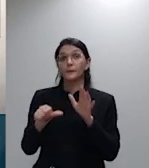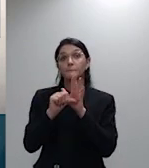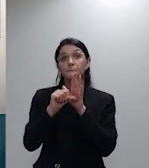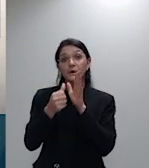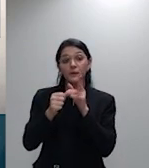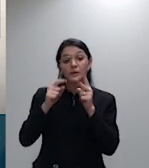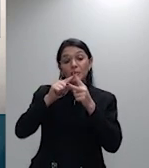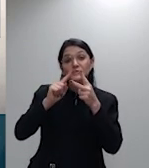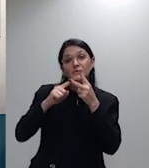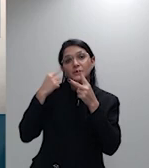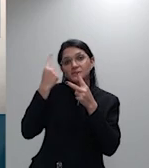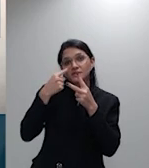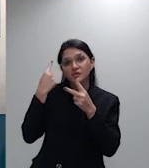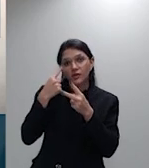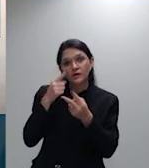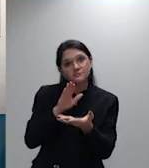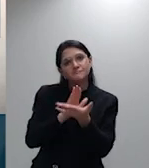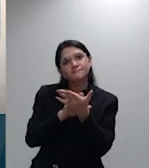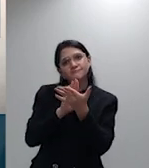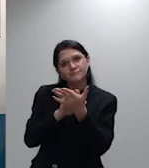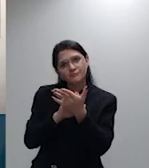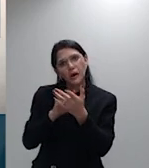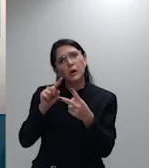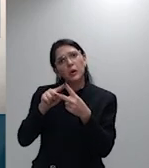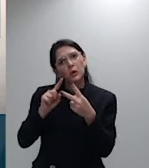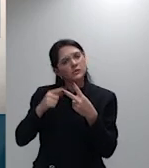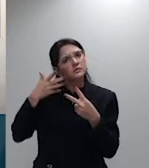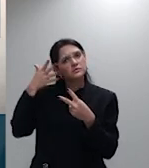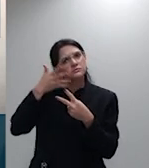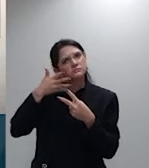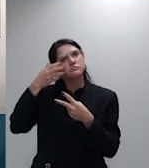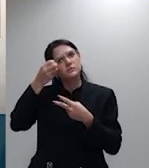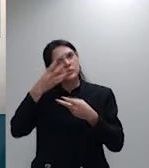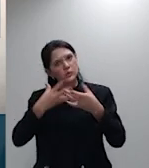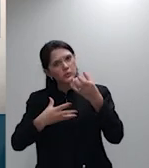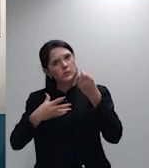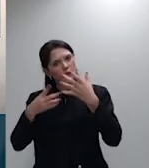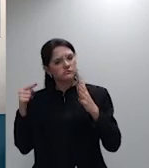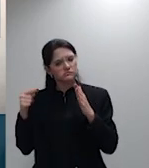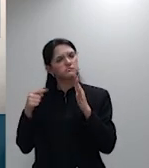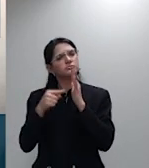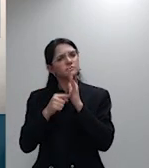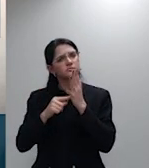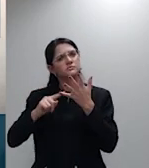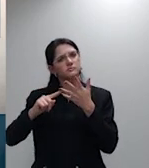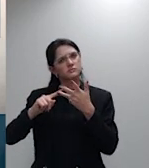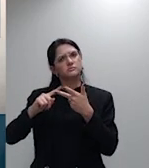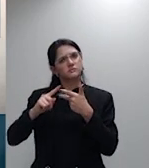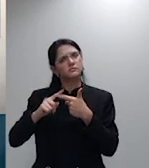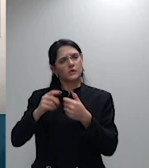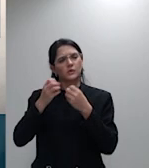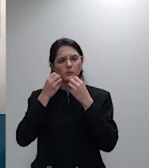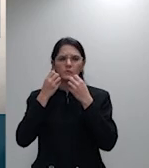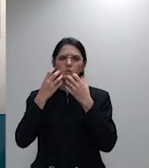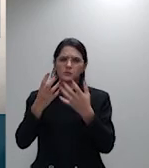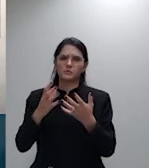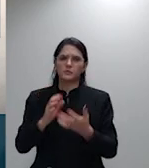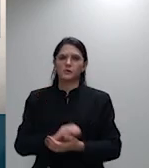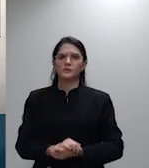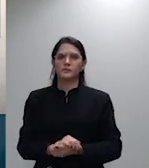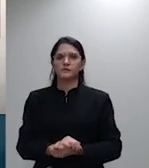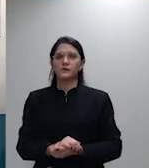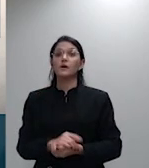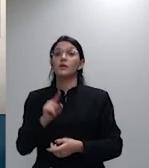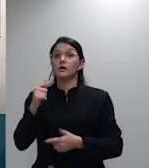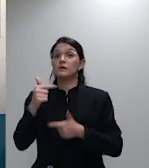filhanesa, pela objetividade, pela competente trabalho no processo